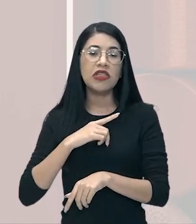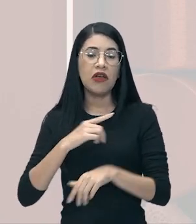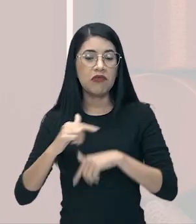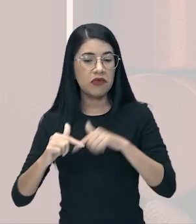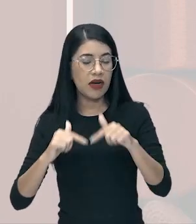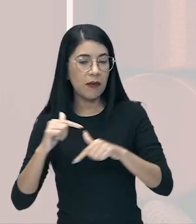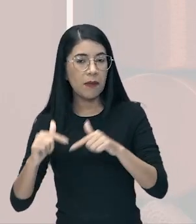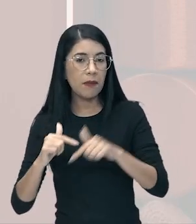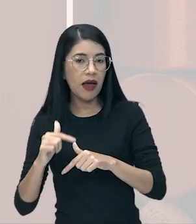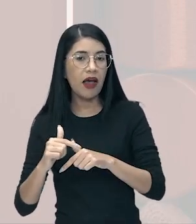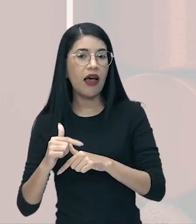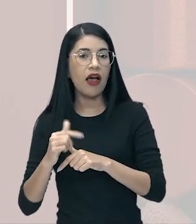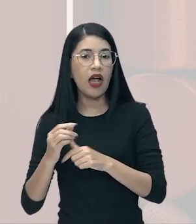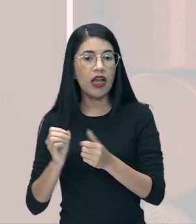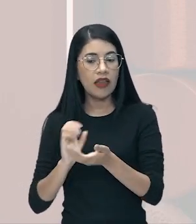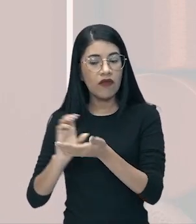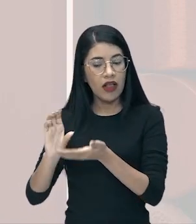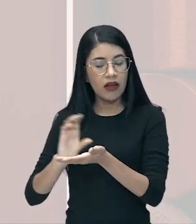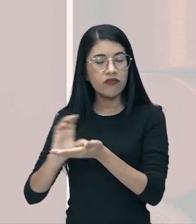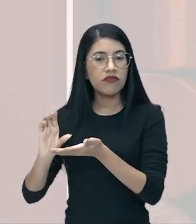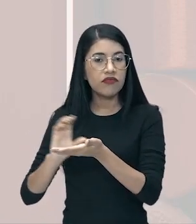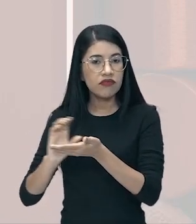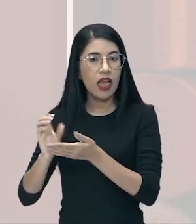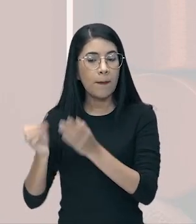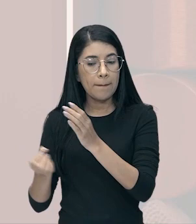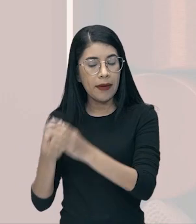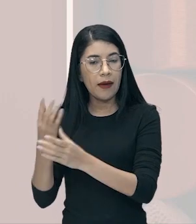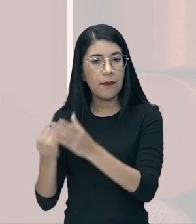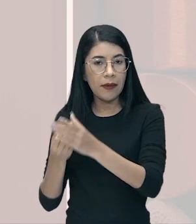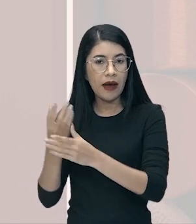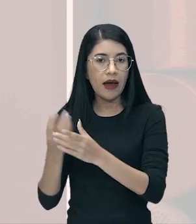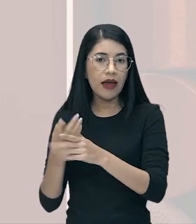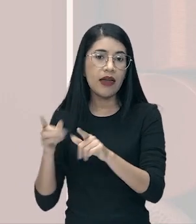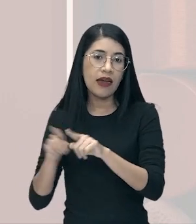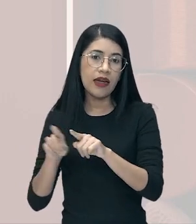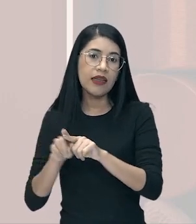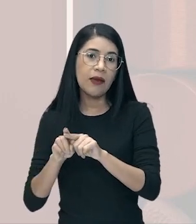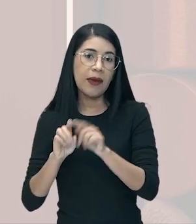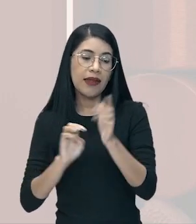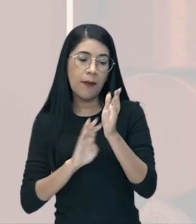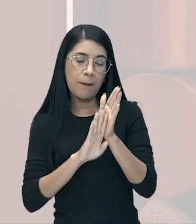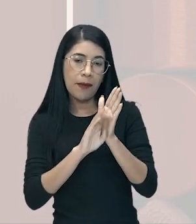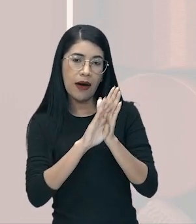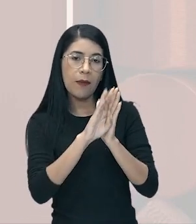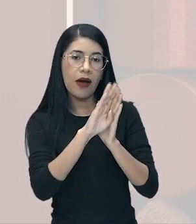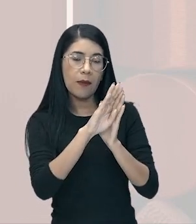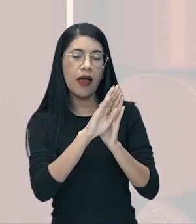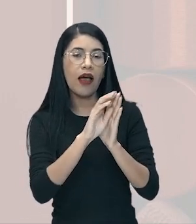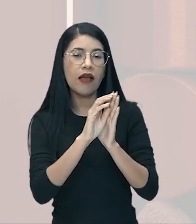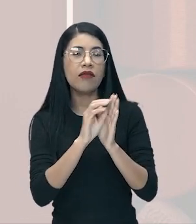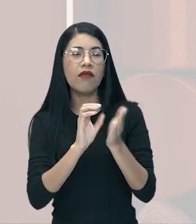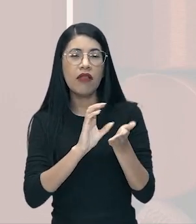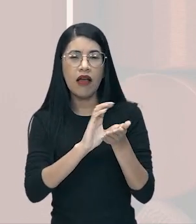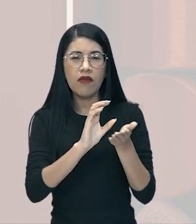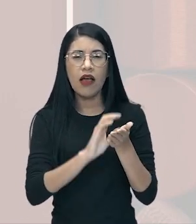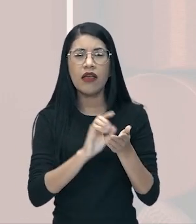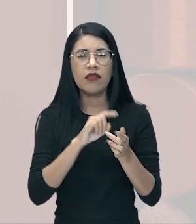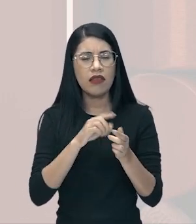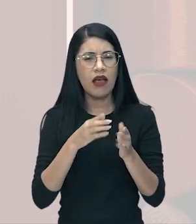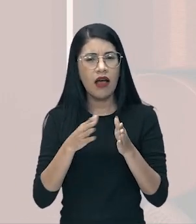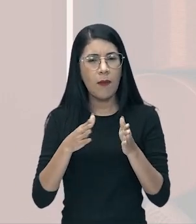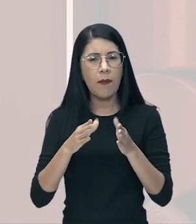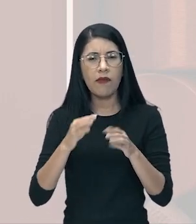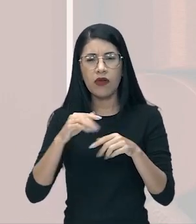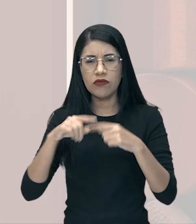esse dinheiro para investir mais e mais na produção ou investir na própria Bolsa de Valores, galera, que naquele momento virou uma febre